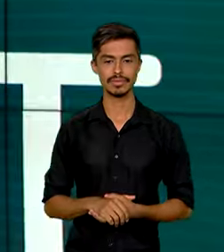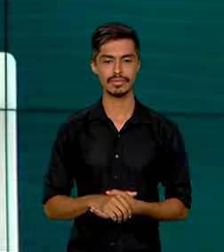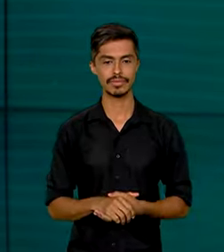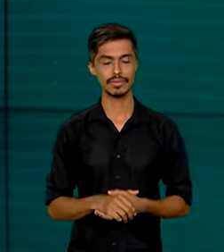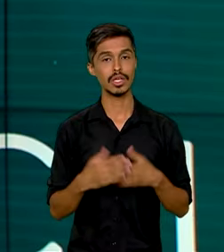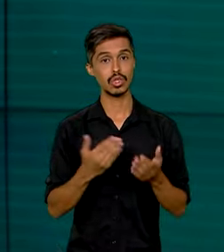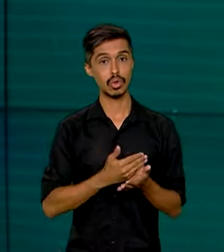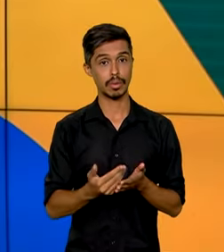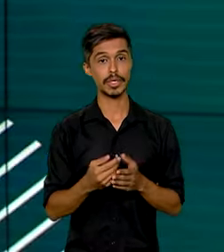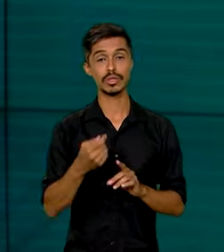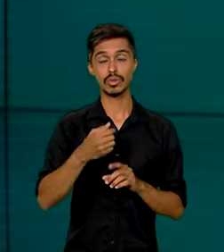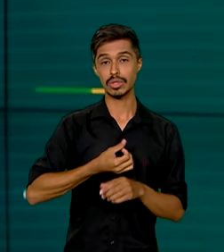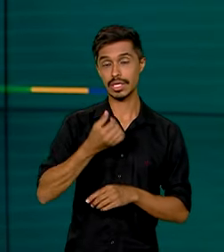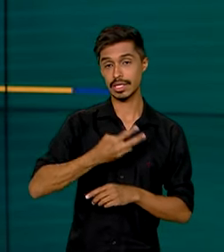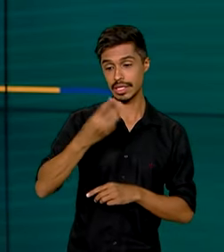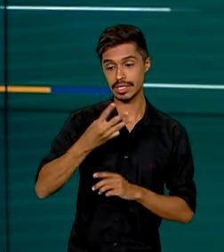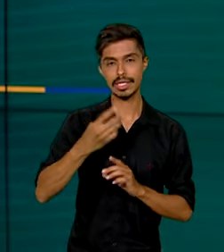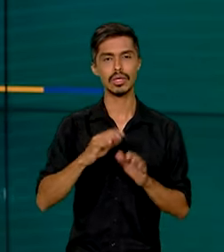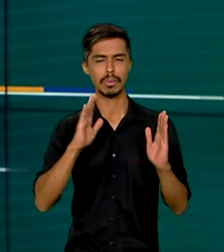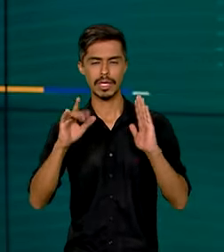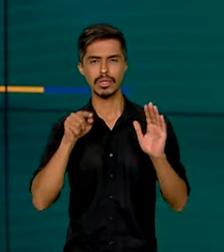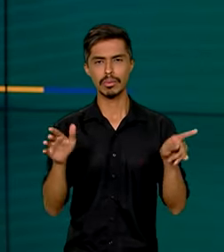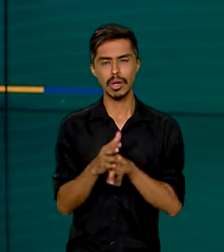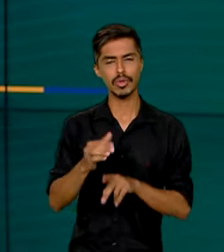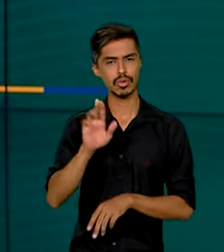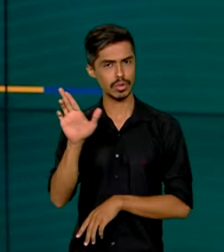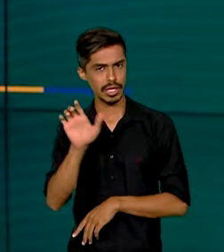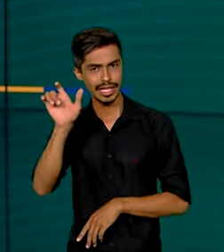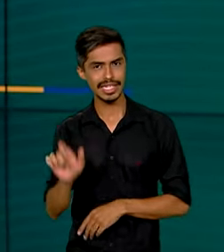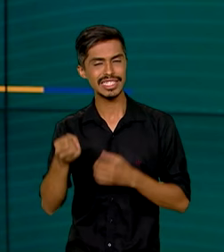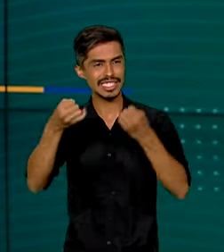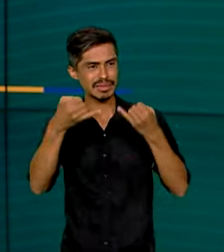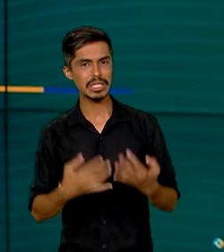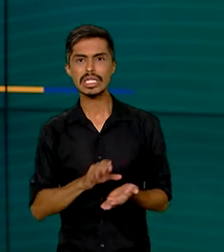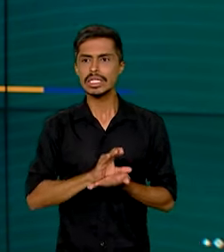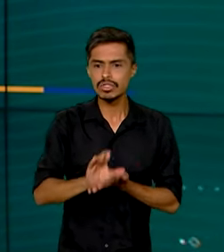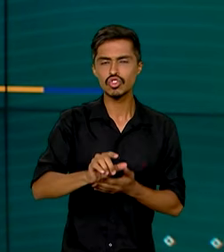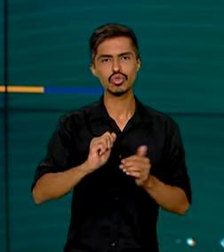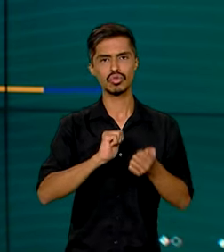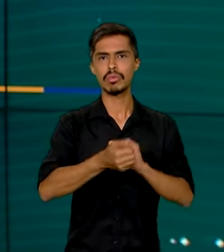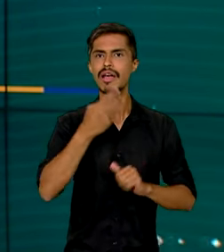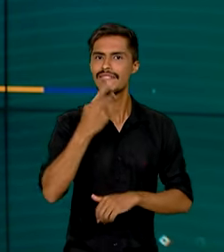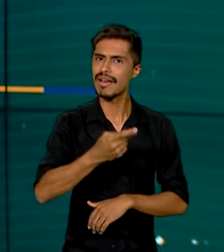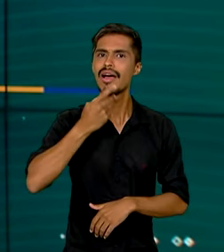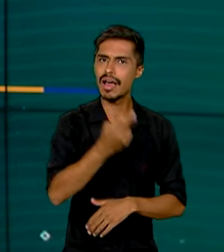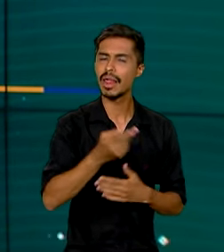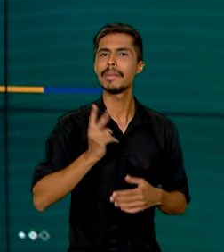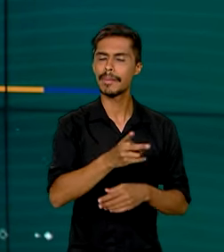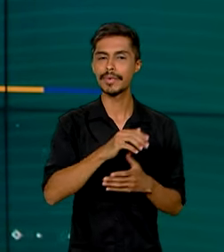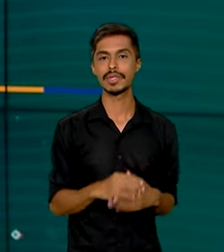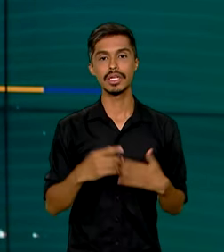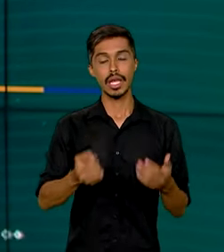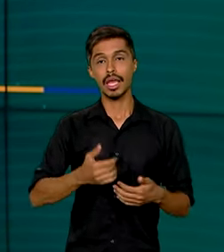Desde o início do terceiro mandato, o presidente Lula vem destacando a importância de investir no esporte. Além dos benefícios